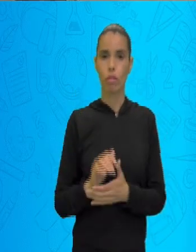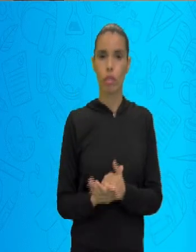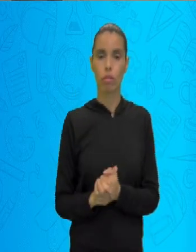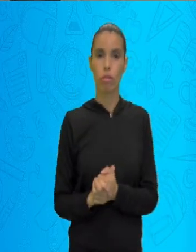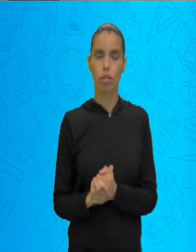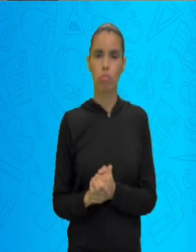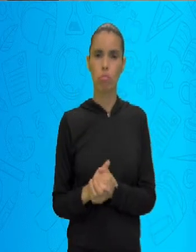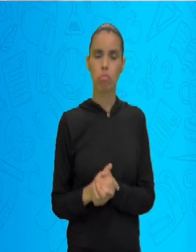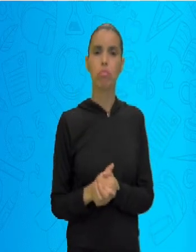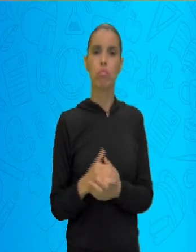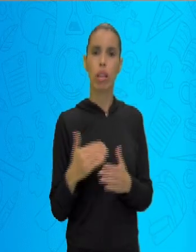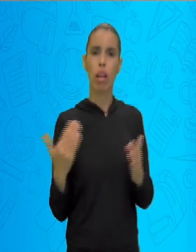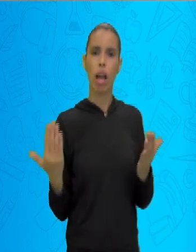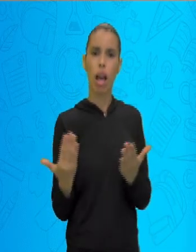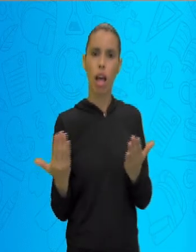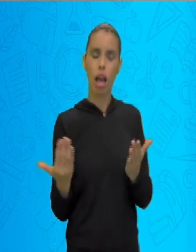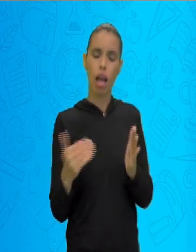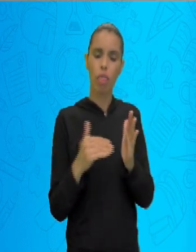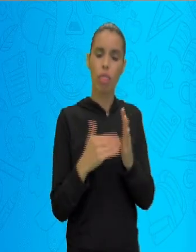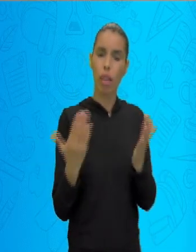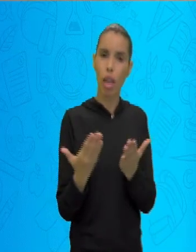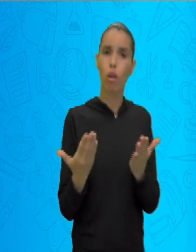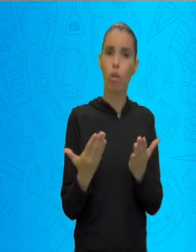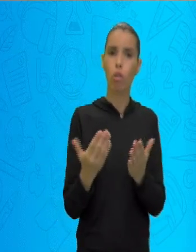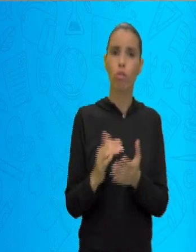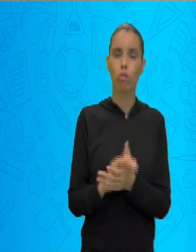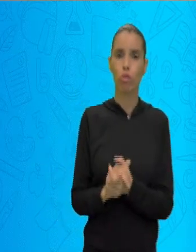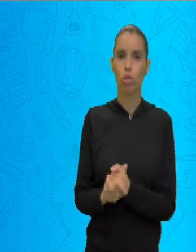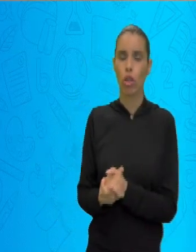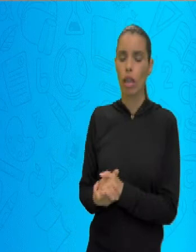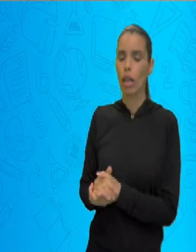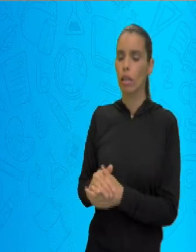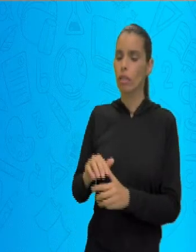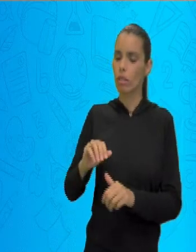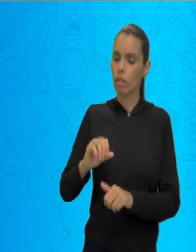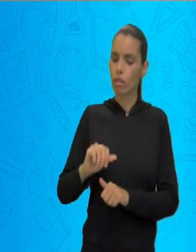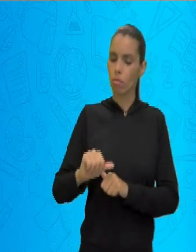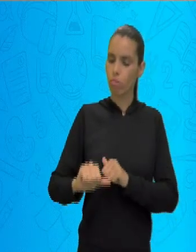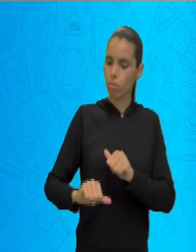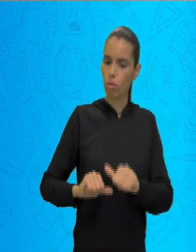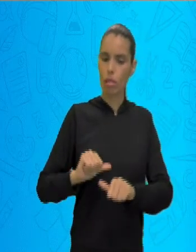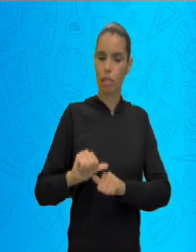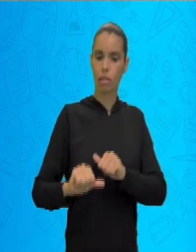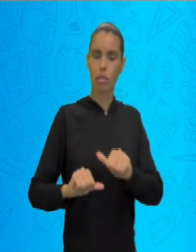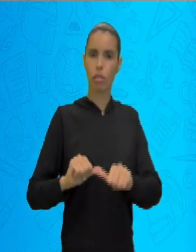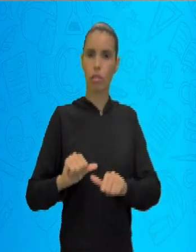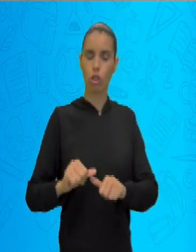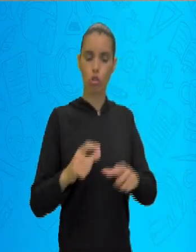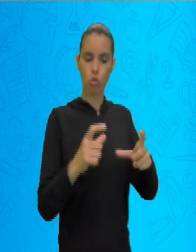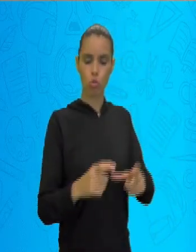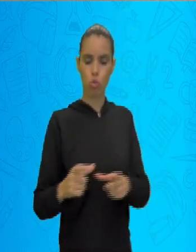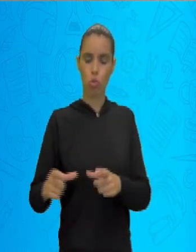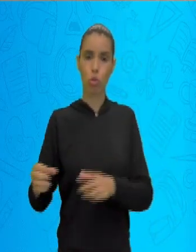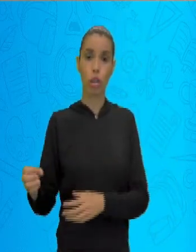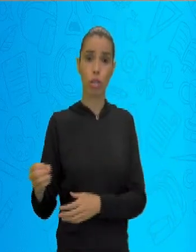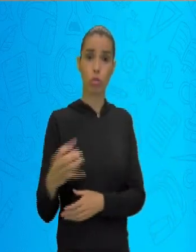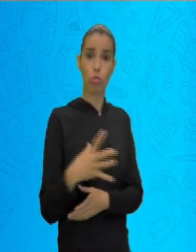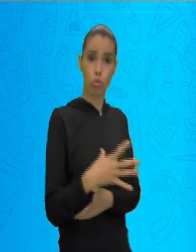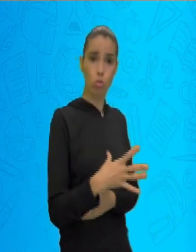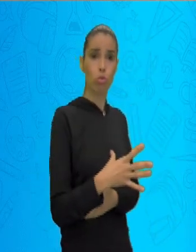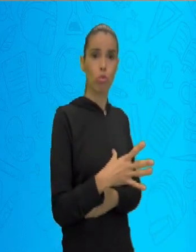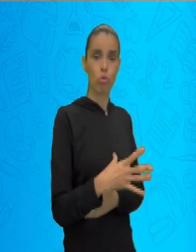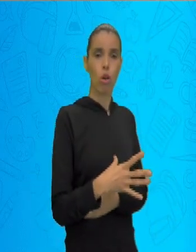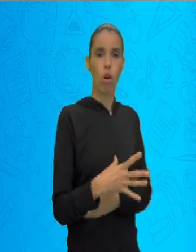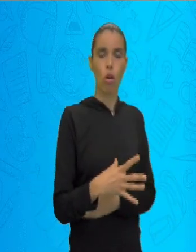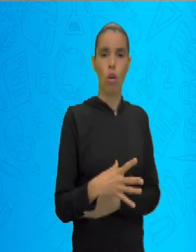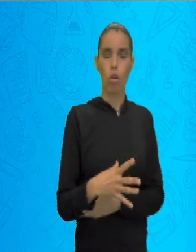dias atuais. Nós vamos ver que a formação das regiões é o que nós conhecemos e também